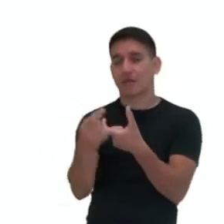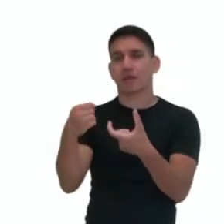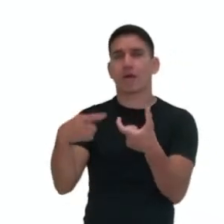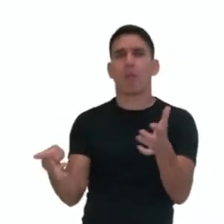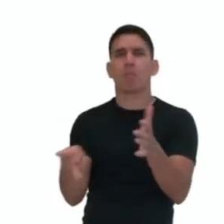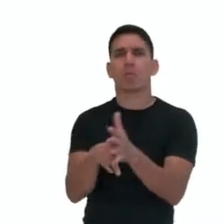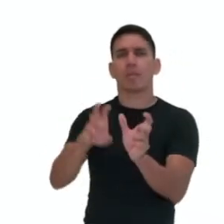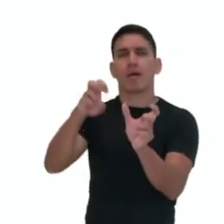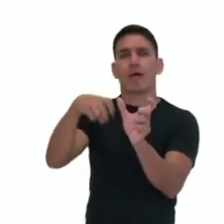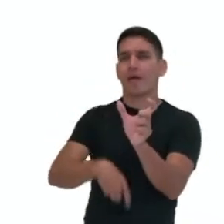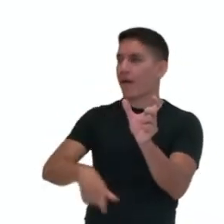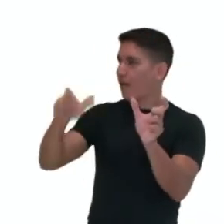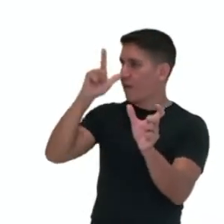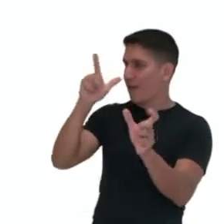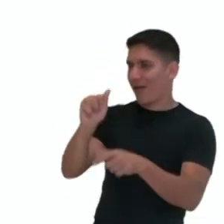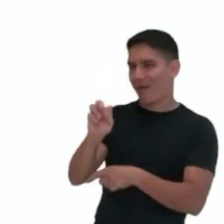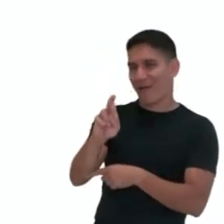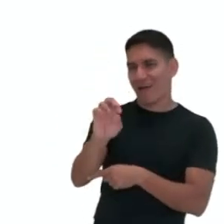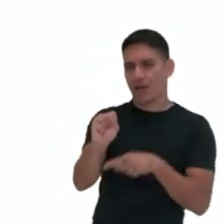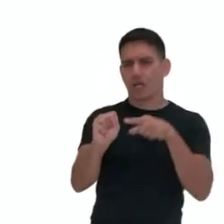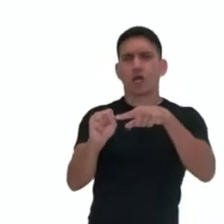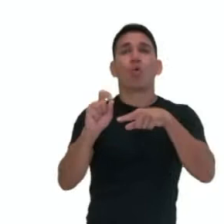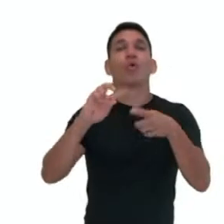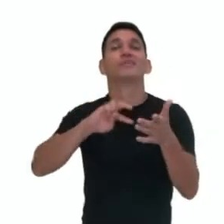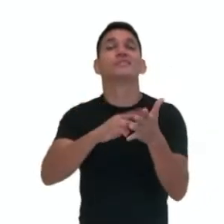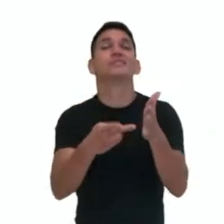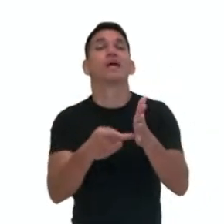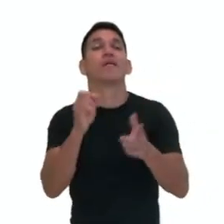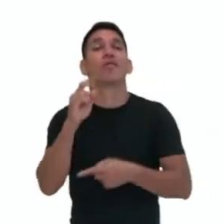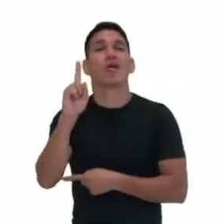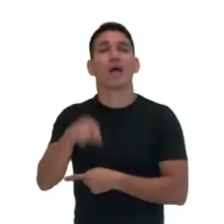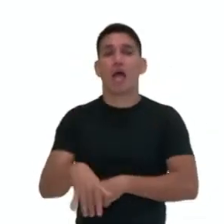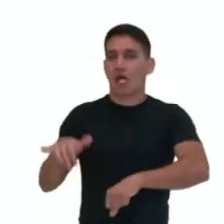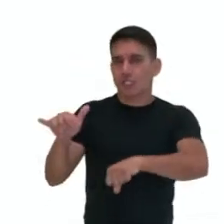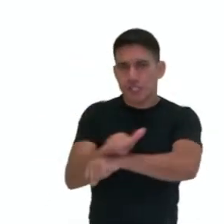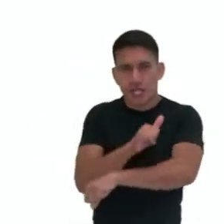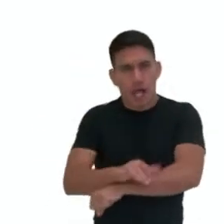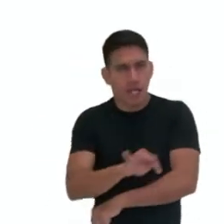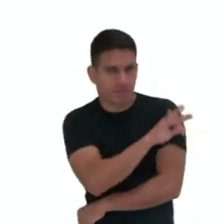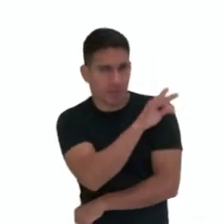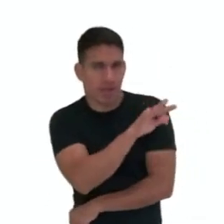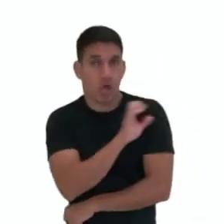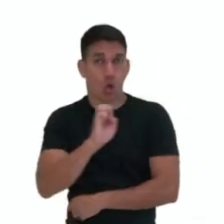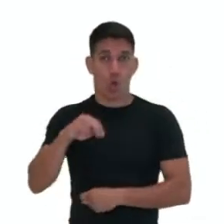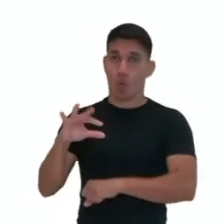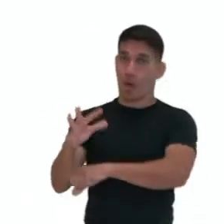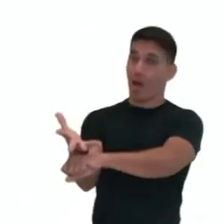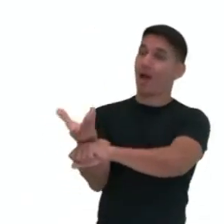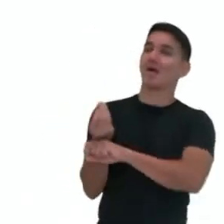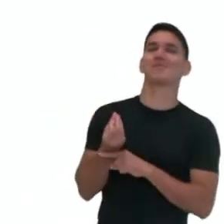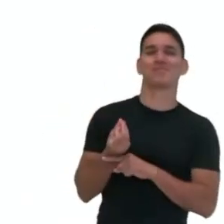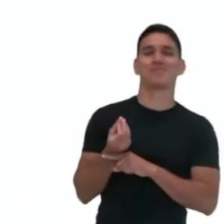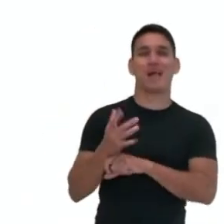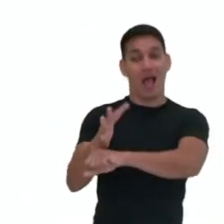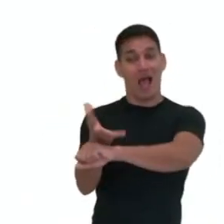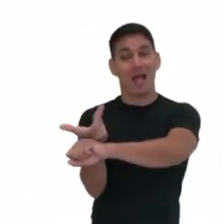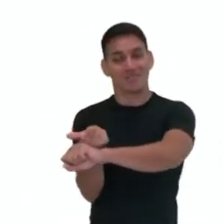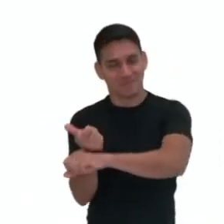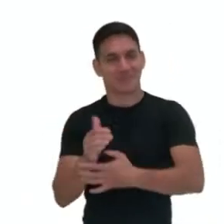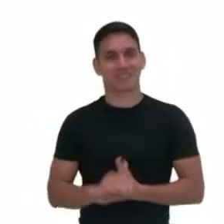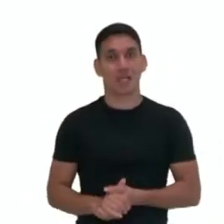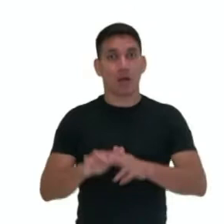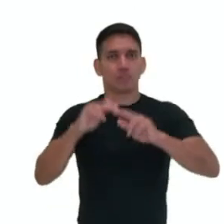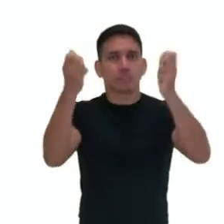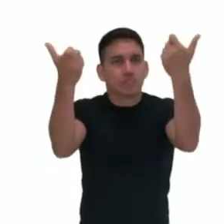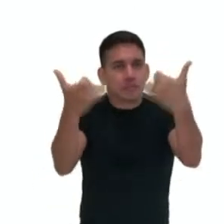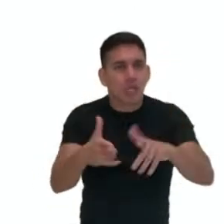do vocábulo latino arts. E significa a técnica ou a habilidade. Podemos dizer que a arte